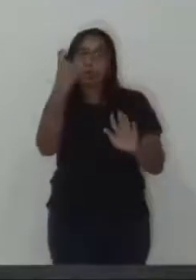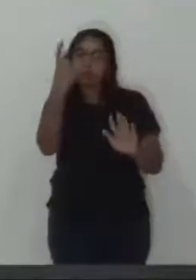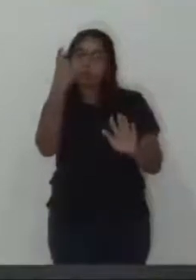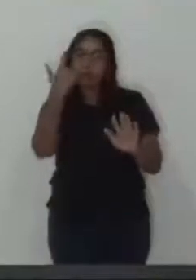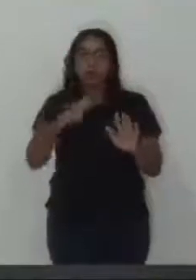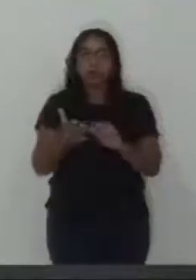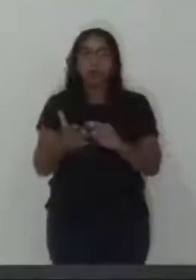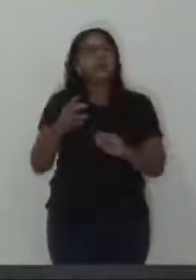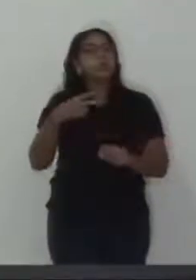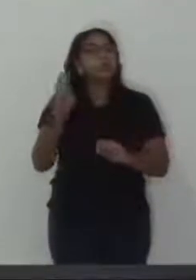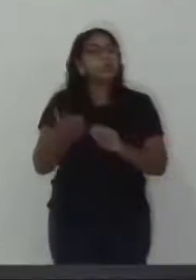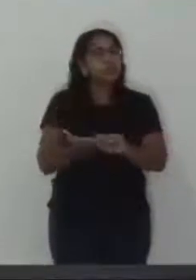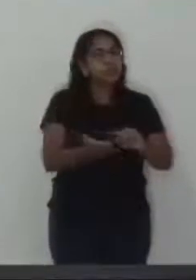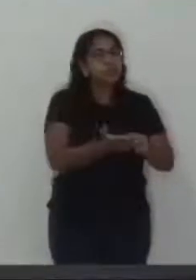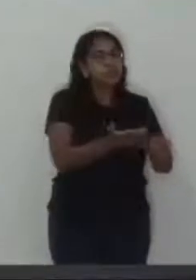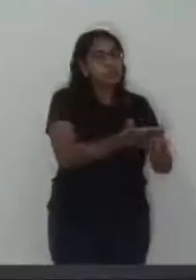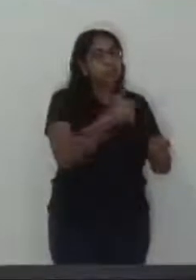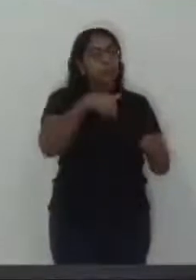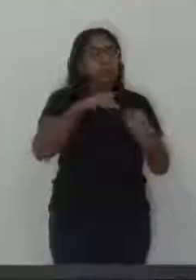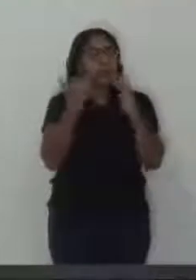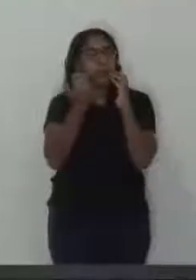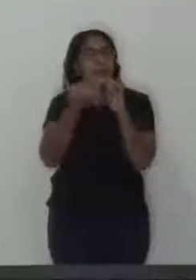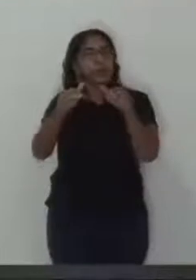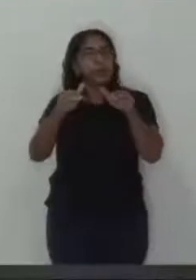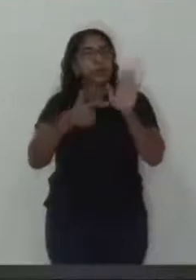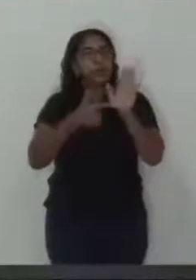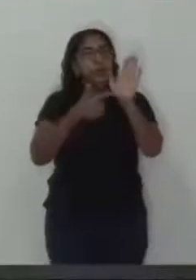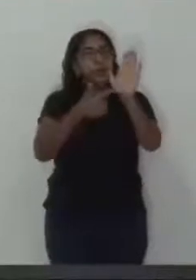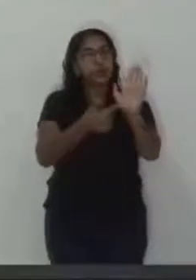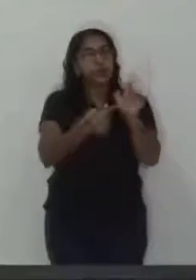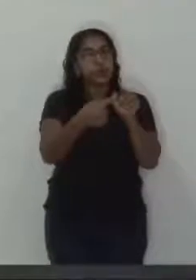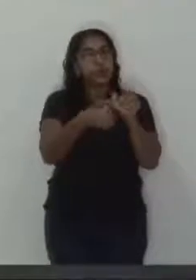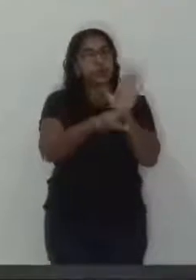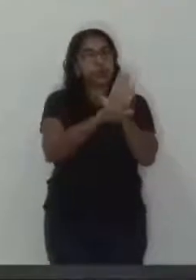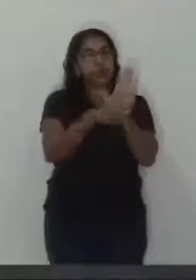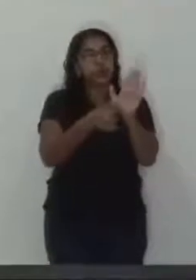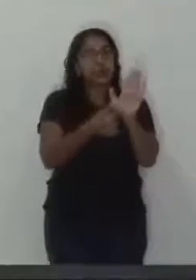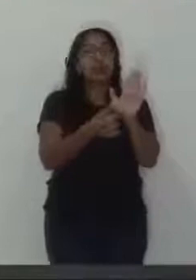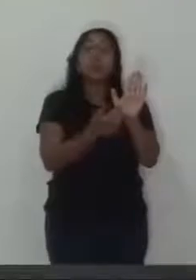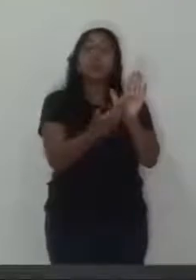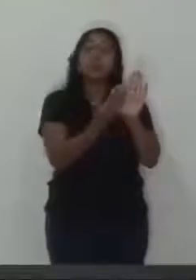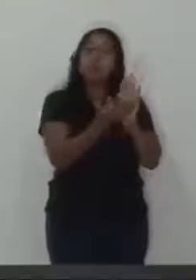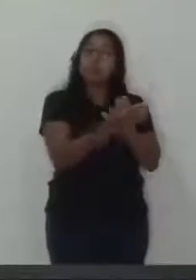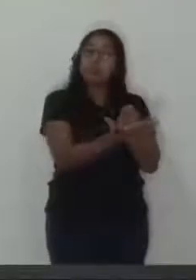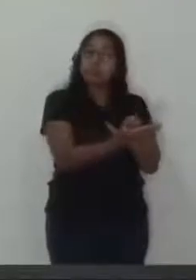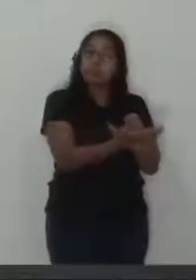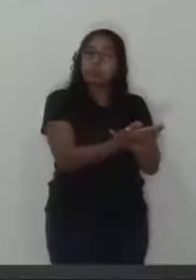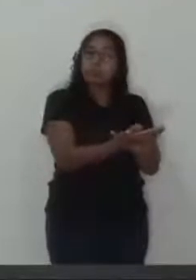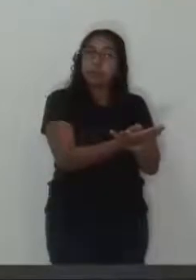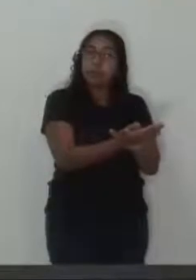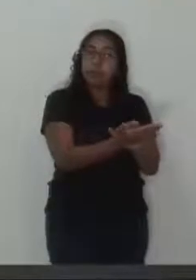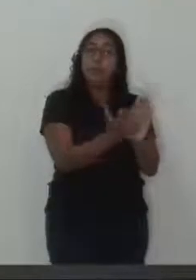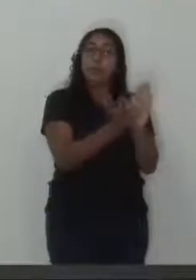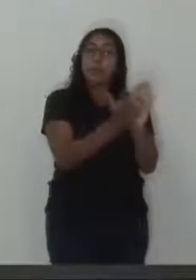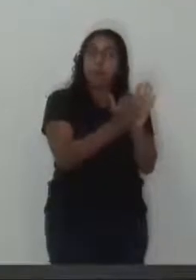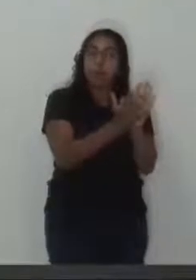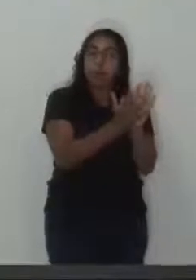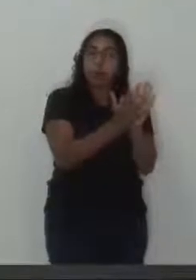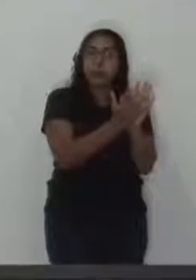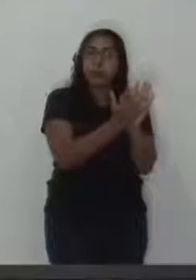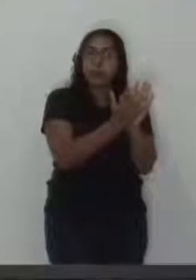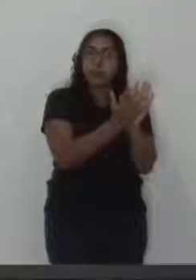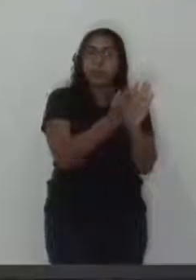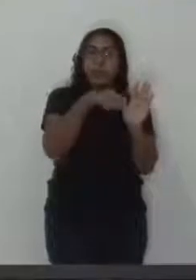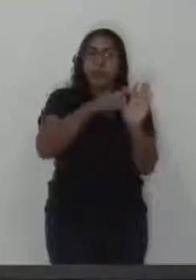Vereadores. A Câmara de Vereadores de Vinheta, Estado de São Paulo, presença nos termos regimentais, moção de aplausos ao Bloco Carnavalesco